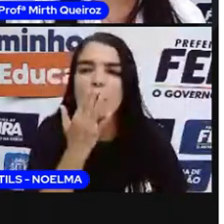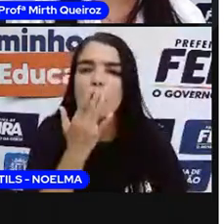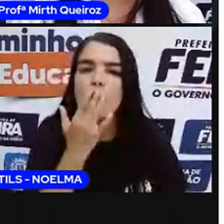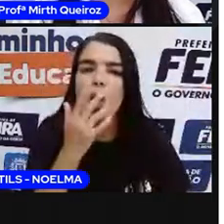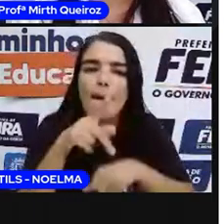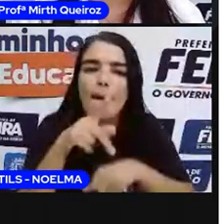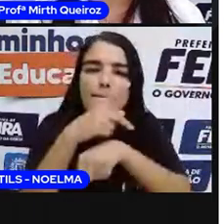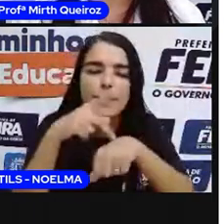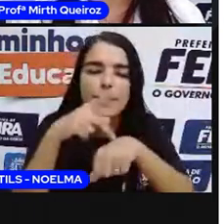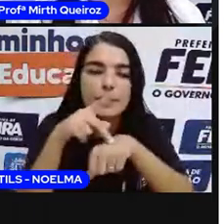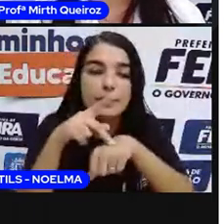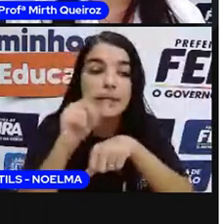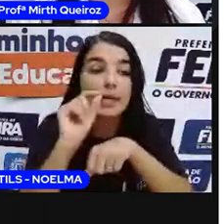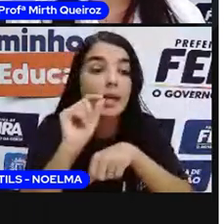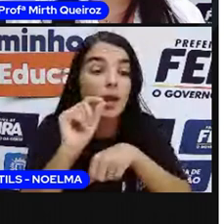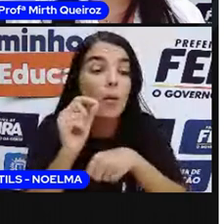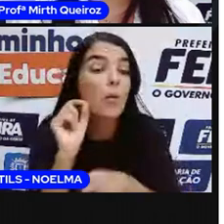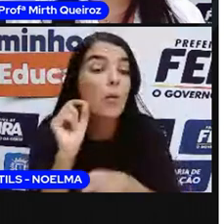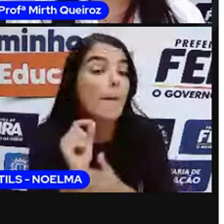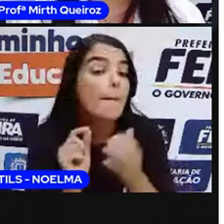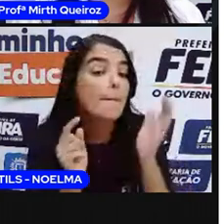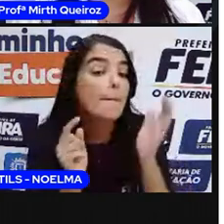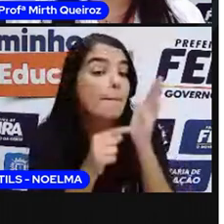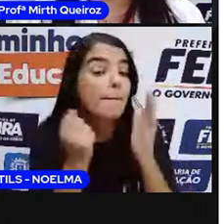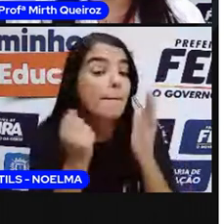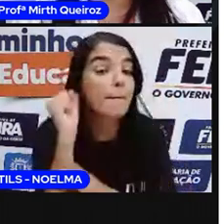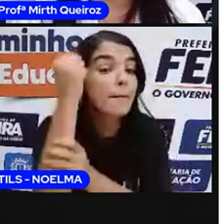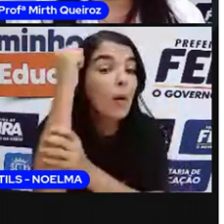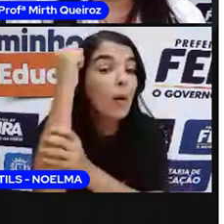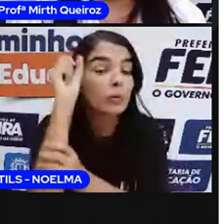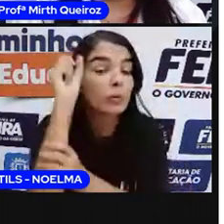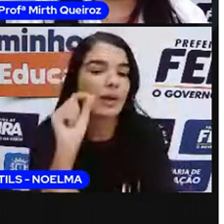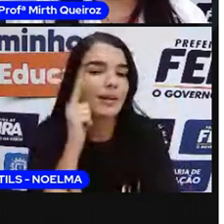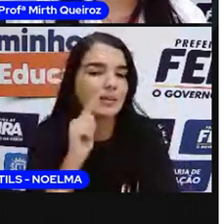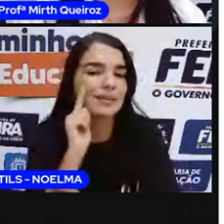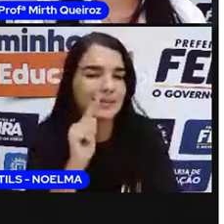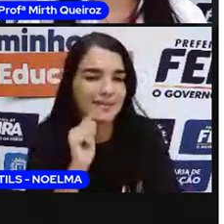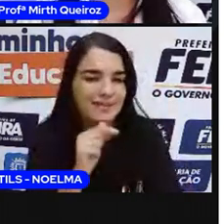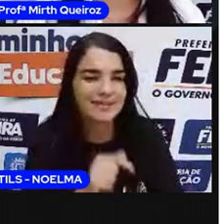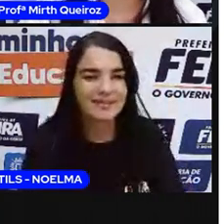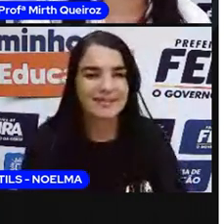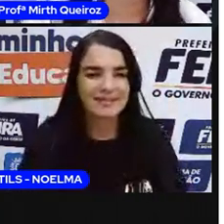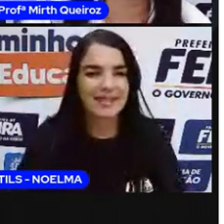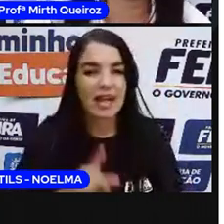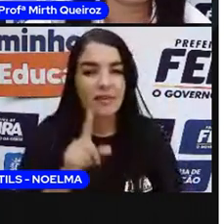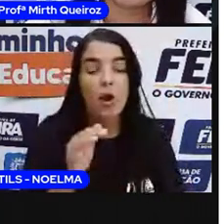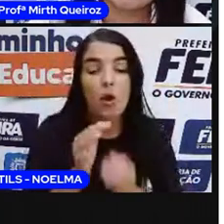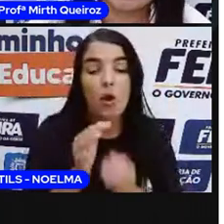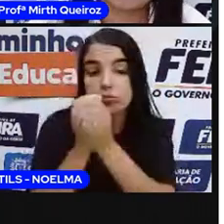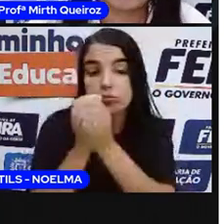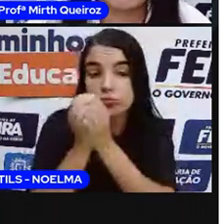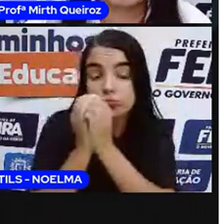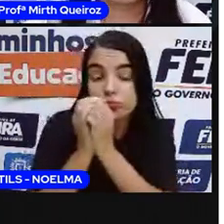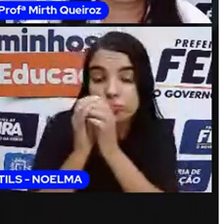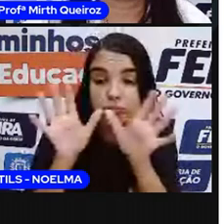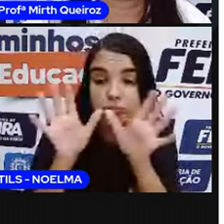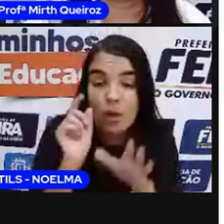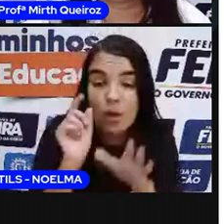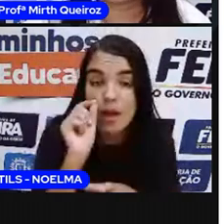aqui, pontos, que é para saber quantos pontos você fizer. Vocês vão sortear a letra.